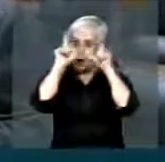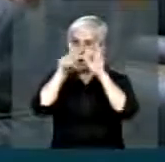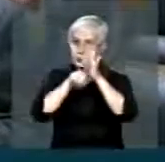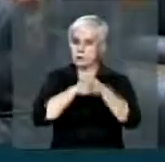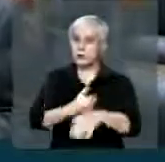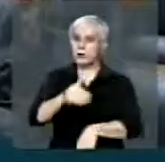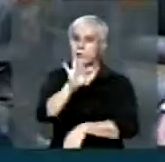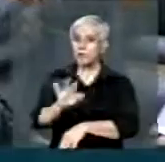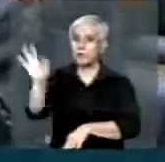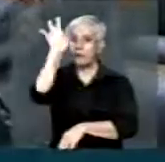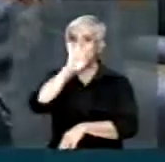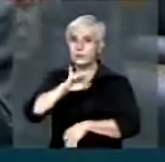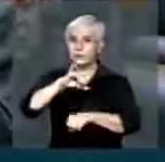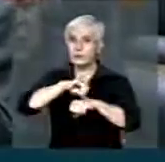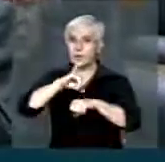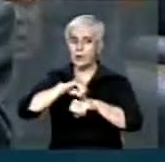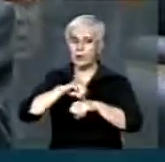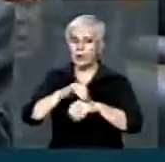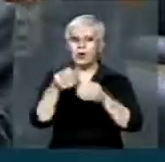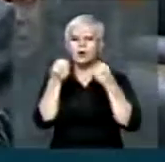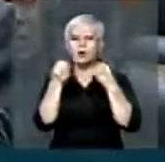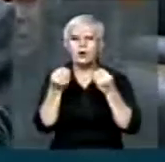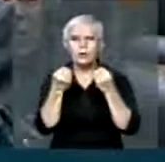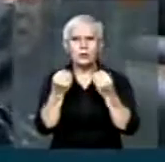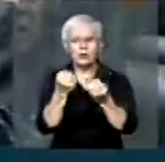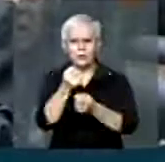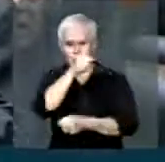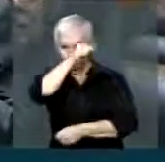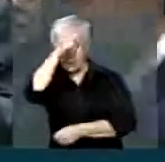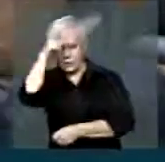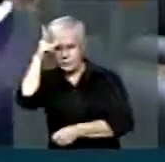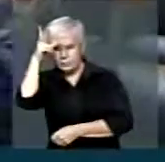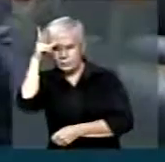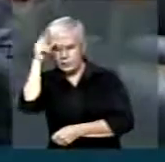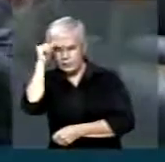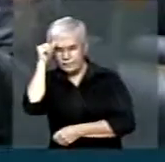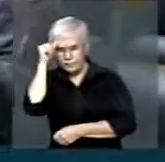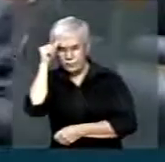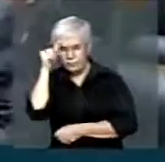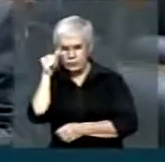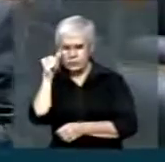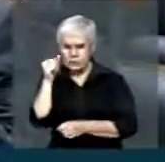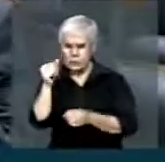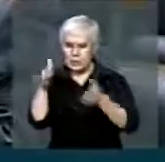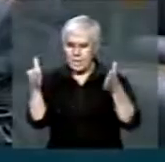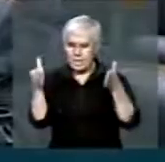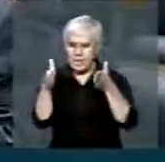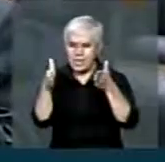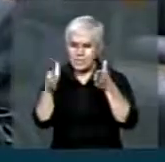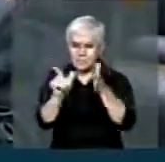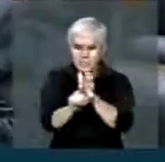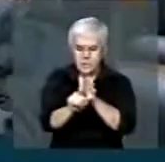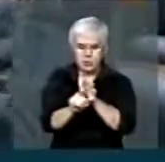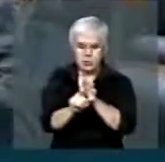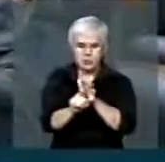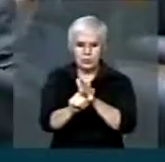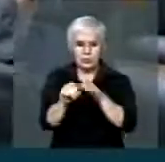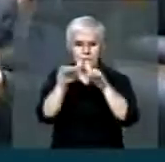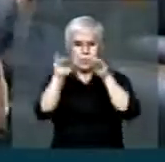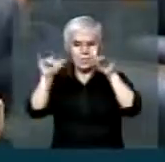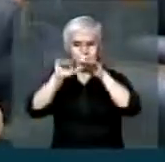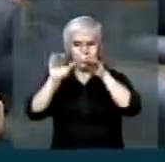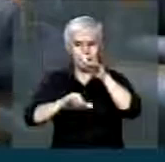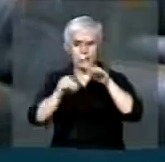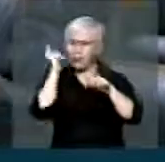central não há como prefeituras, prefeitura média para baixo, deputado Eduardo não